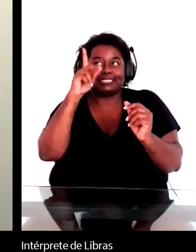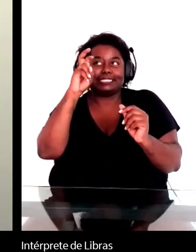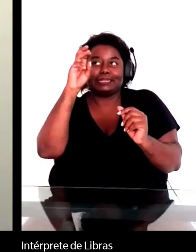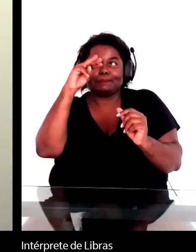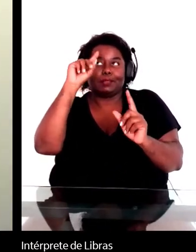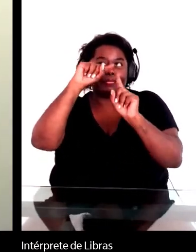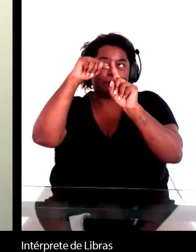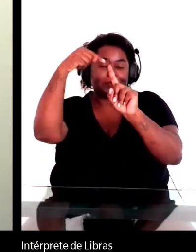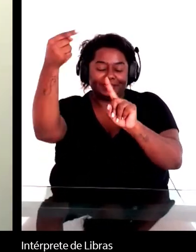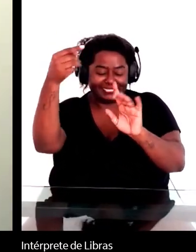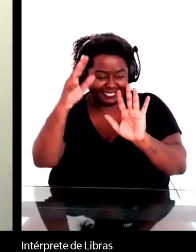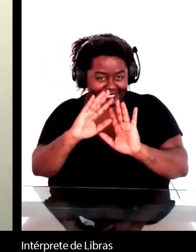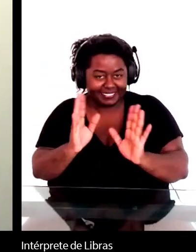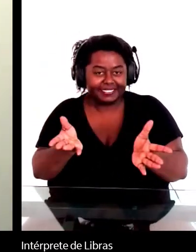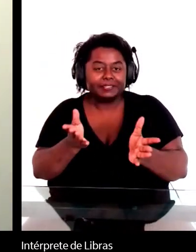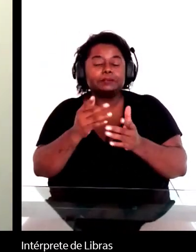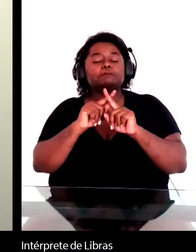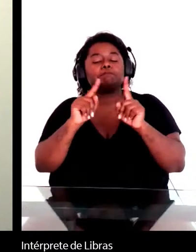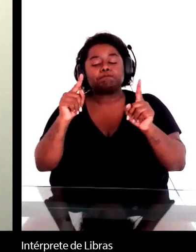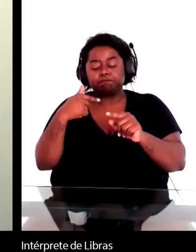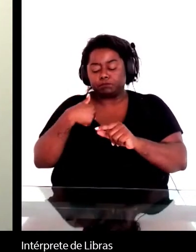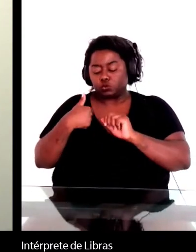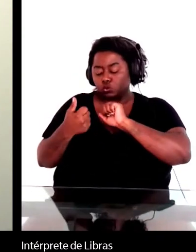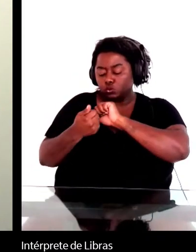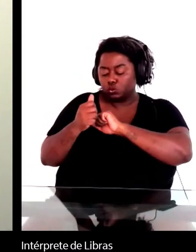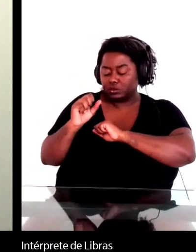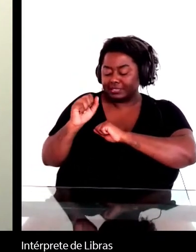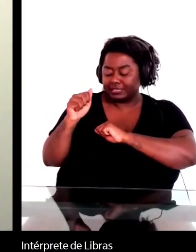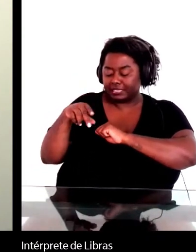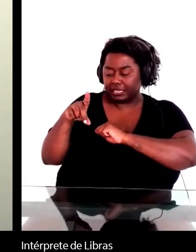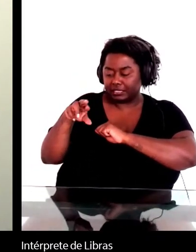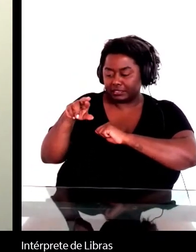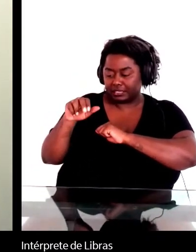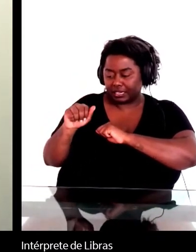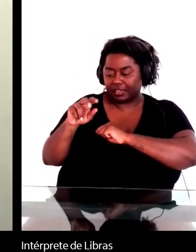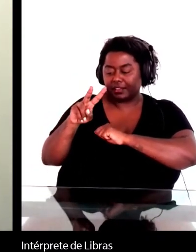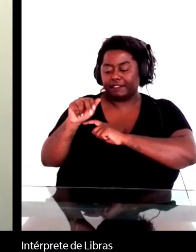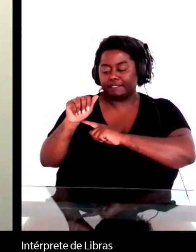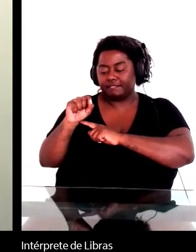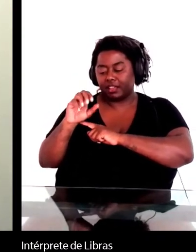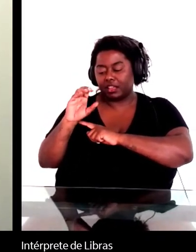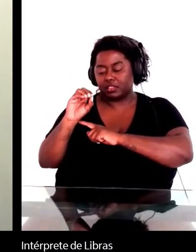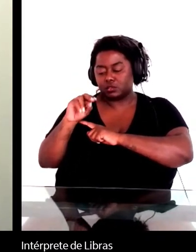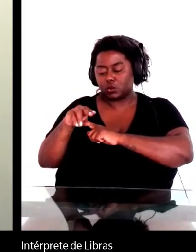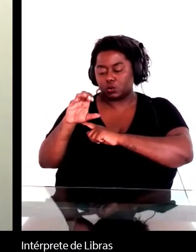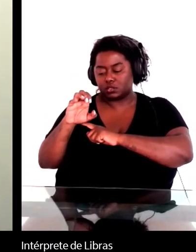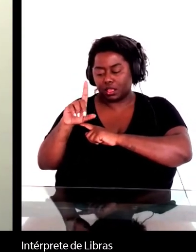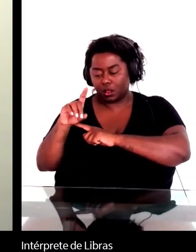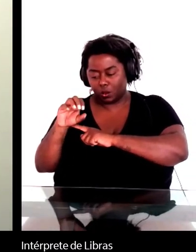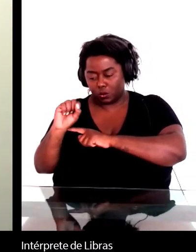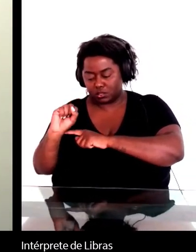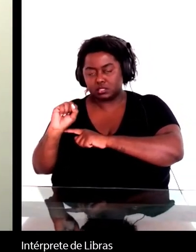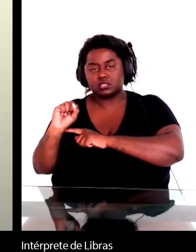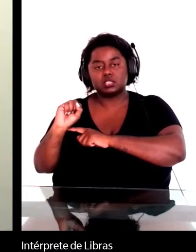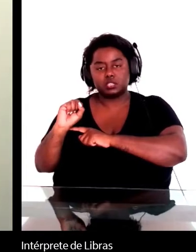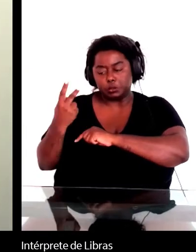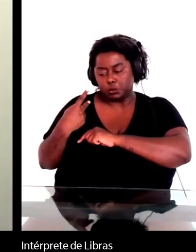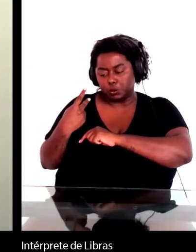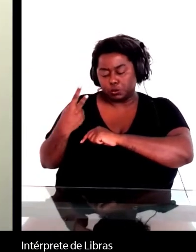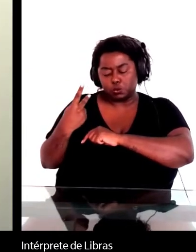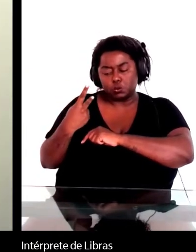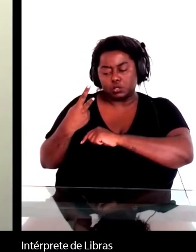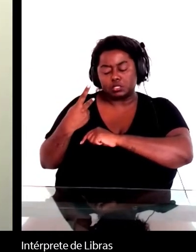depois mas a gente eu e a Sandra por um acaso Sandra Vasconcelos acabamos de editar um número